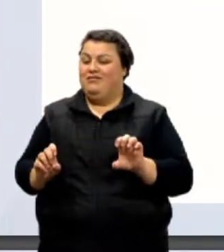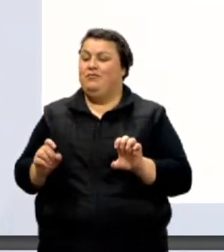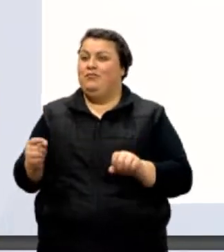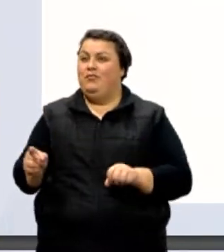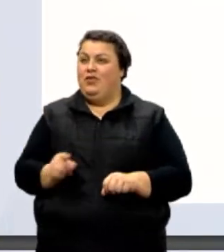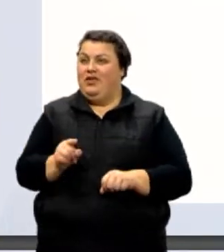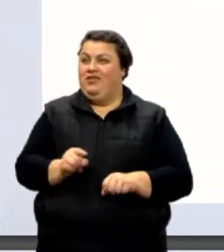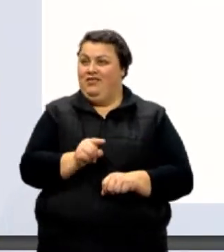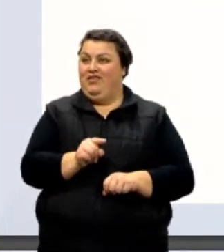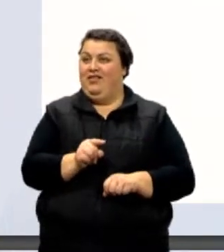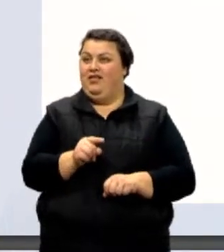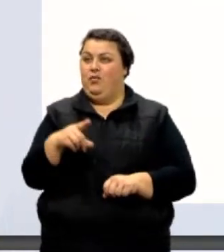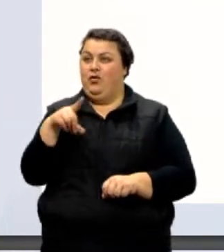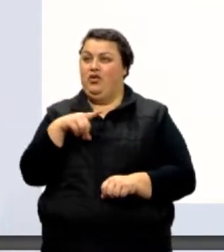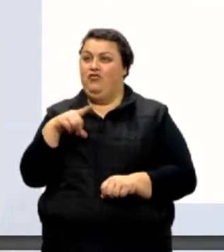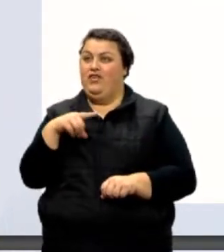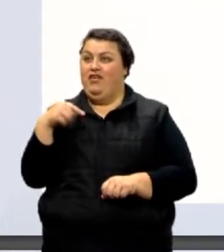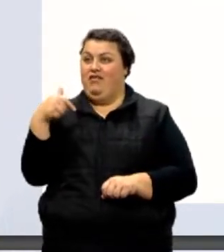ter...